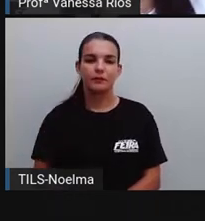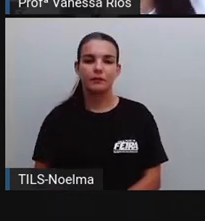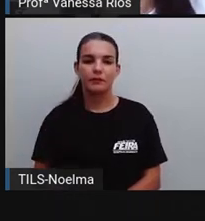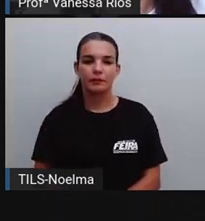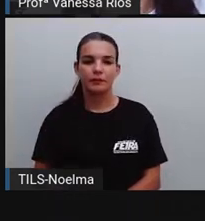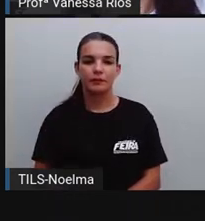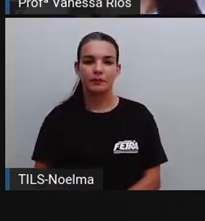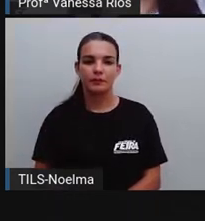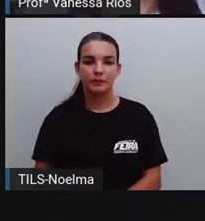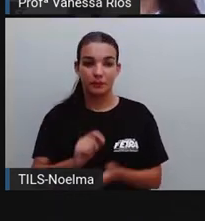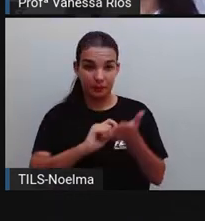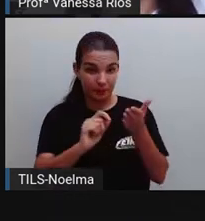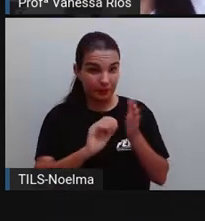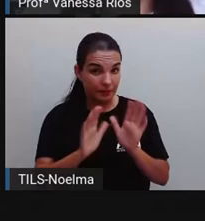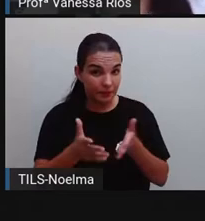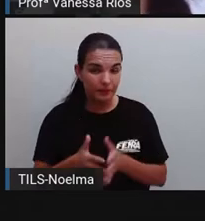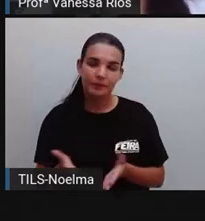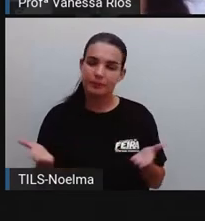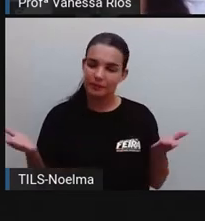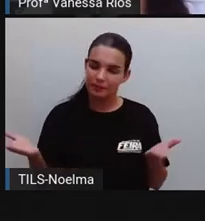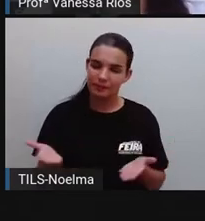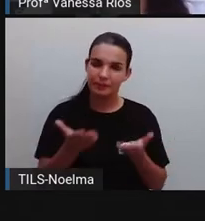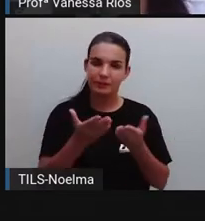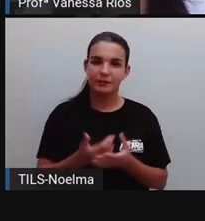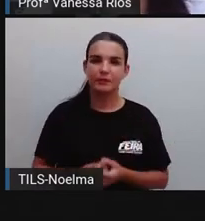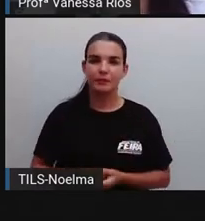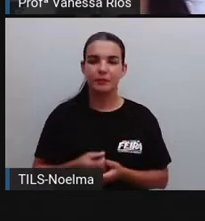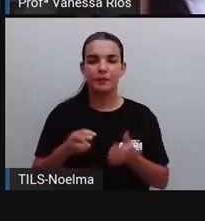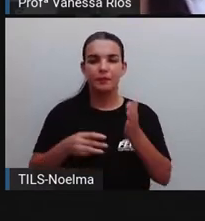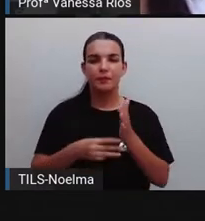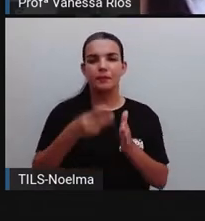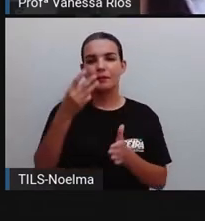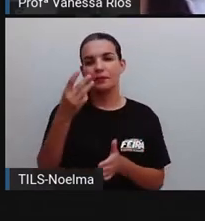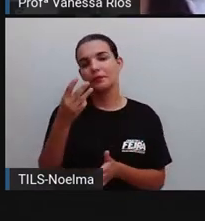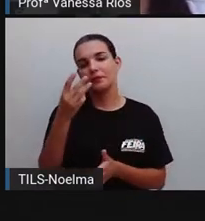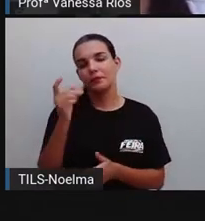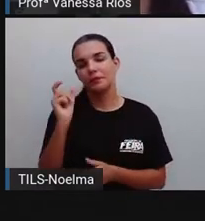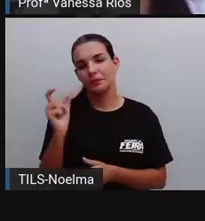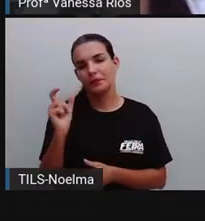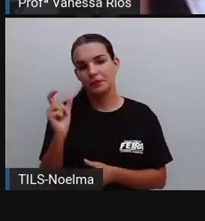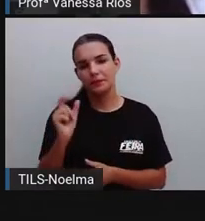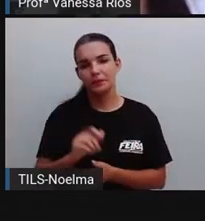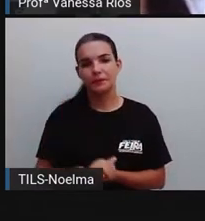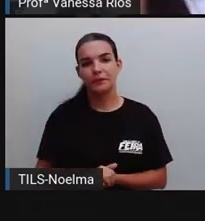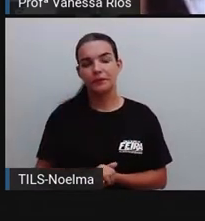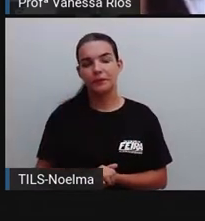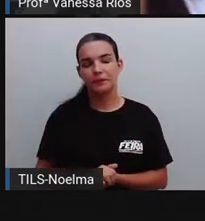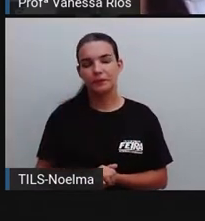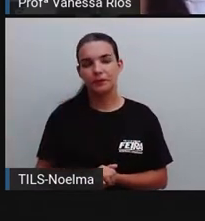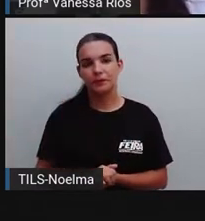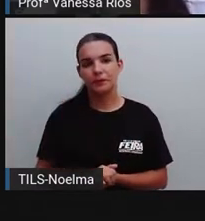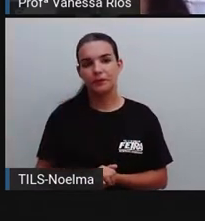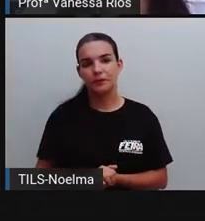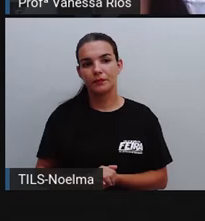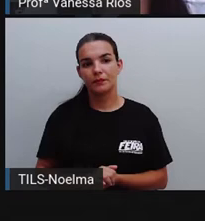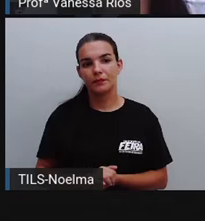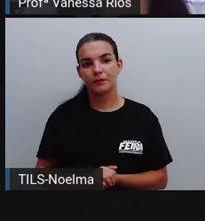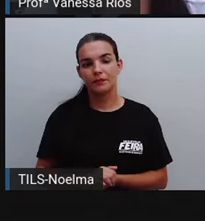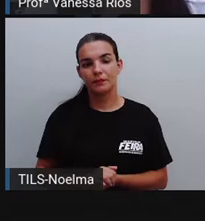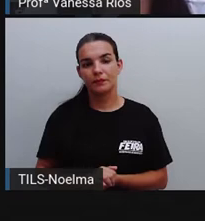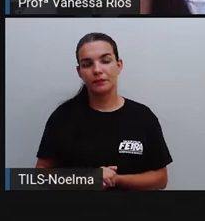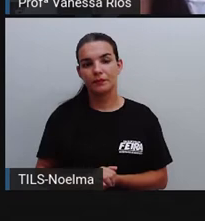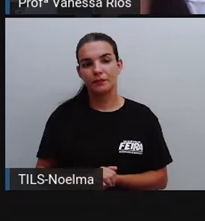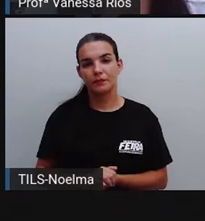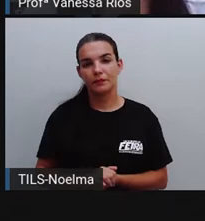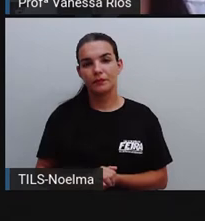Pronto, escreveram? Ótimo. Agora tem mais uma palavra. Anotem aí, escrevam aí também